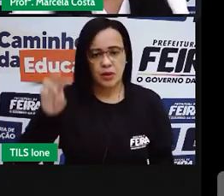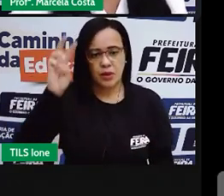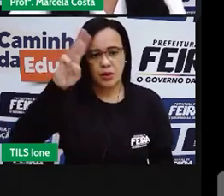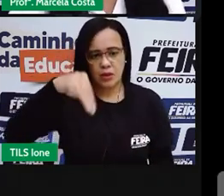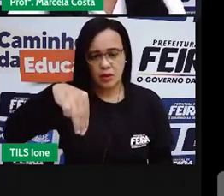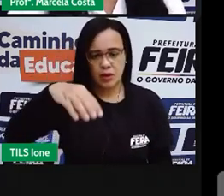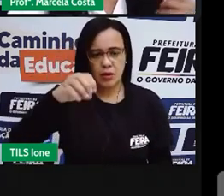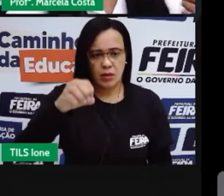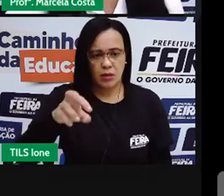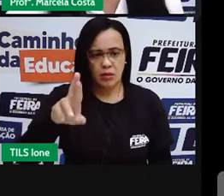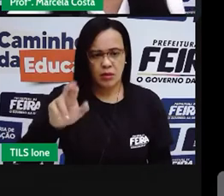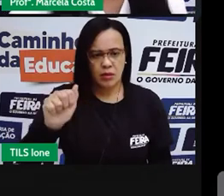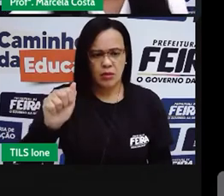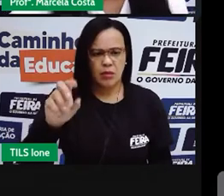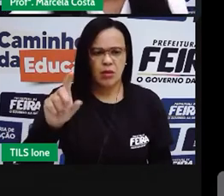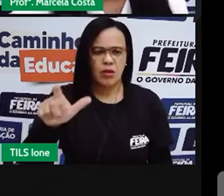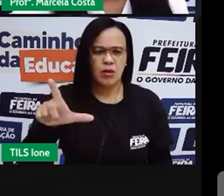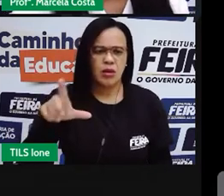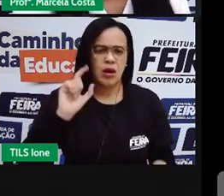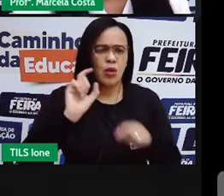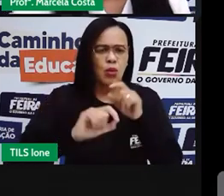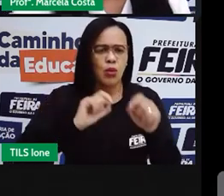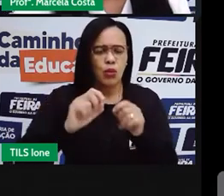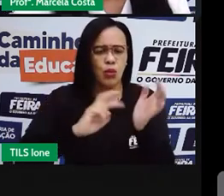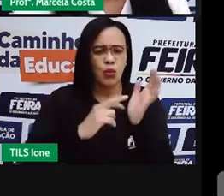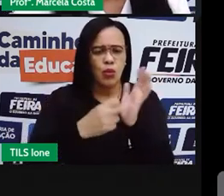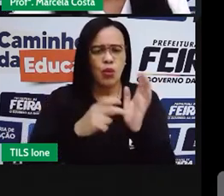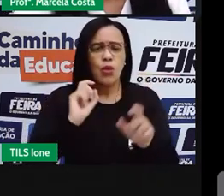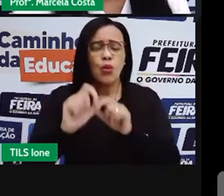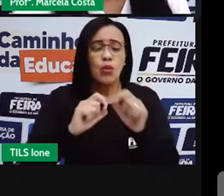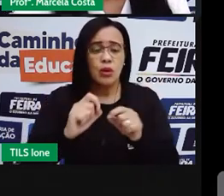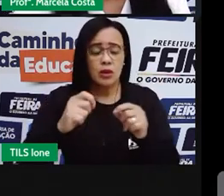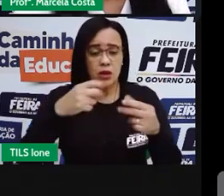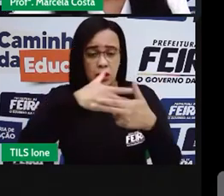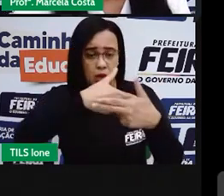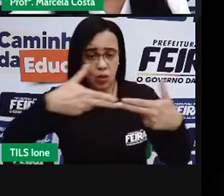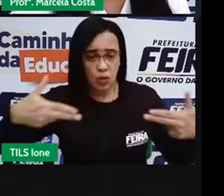que é ensinada com essa fábula.